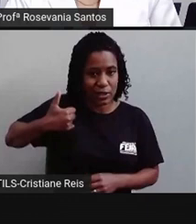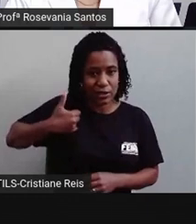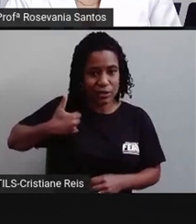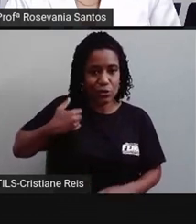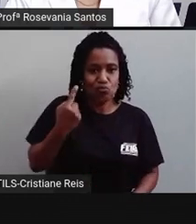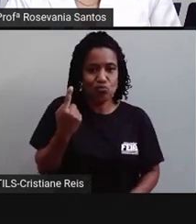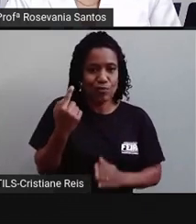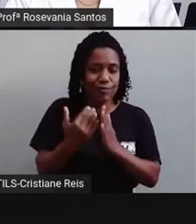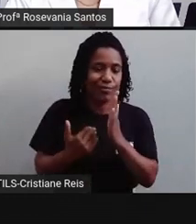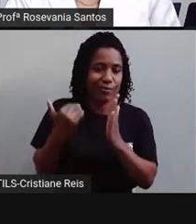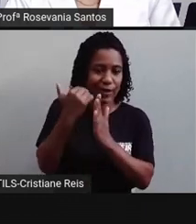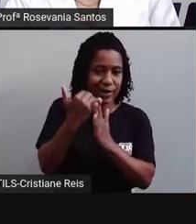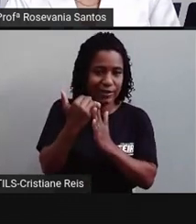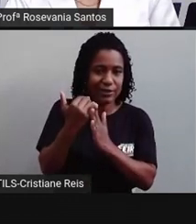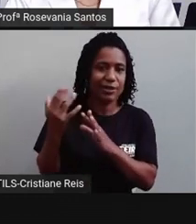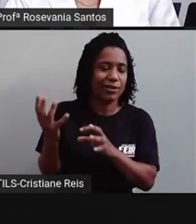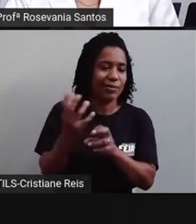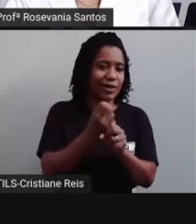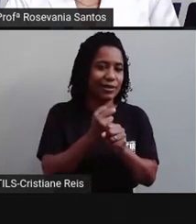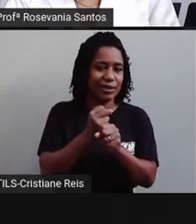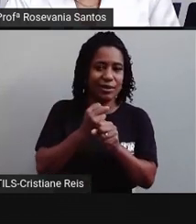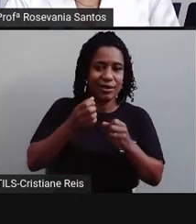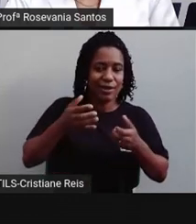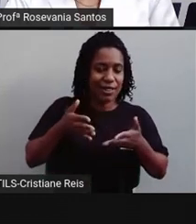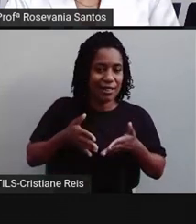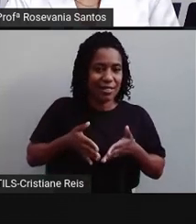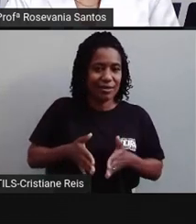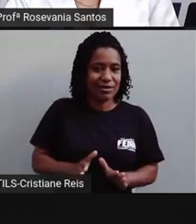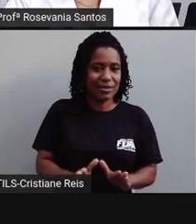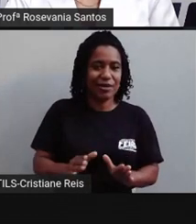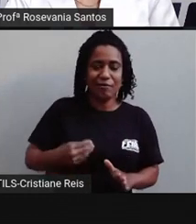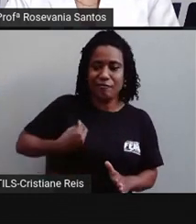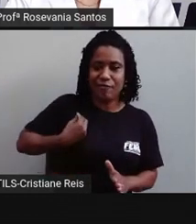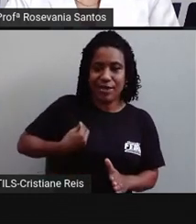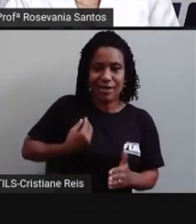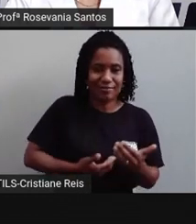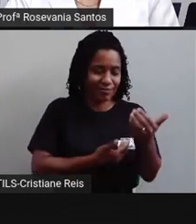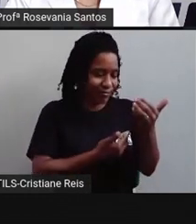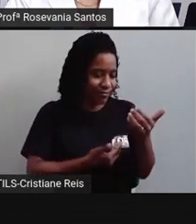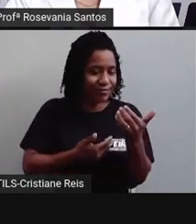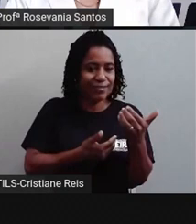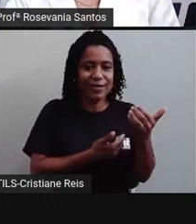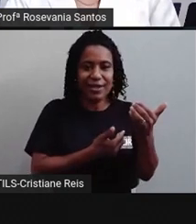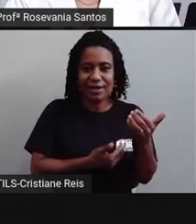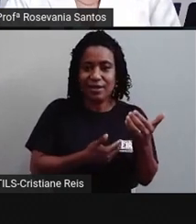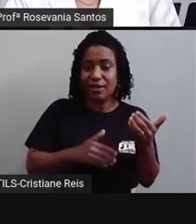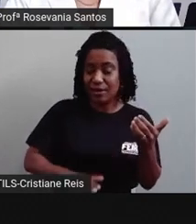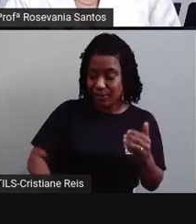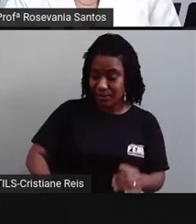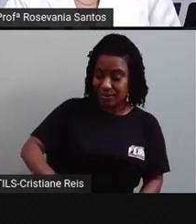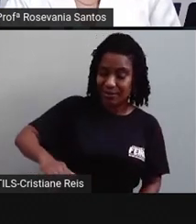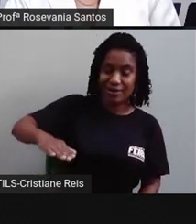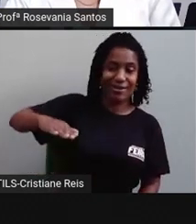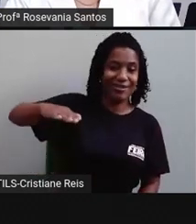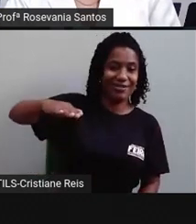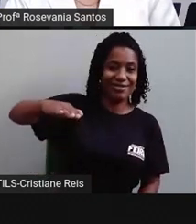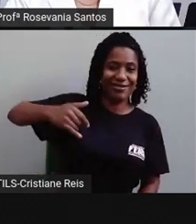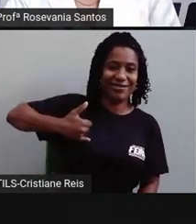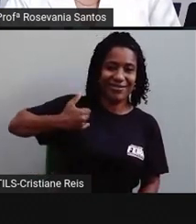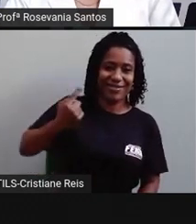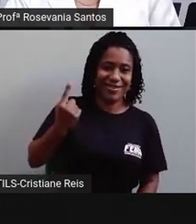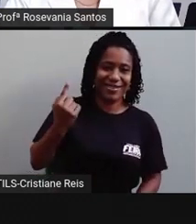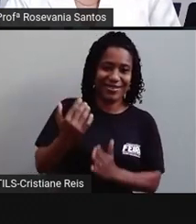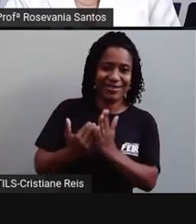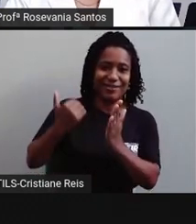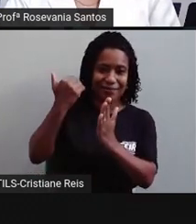entre os nascidos vivos e que passaram desse primeiro ano, também é alto, gente, mas, ao longo do tempo, veio